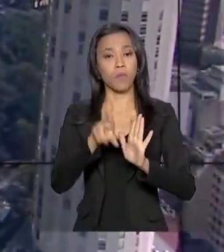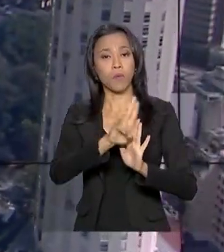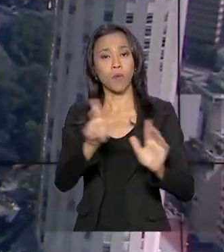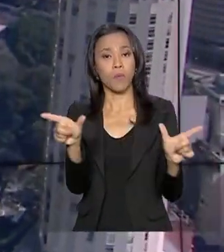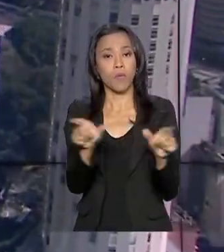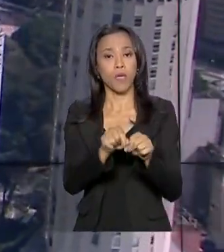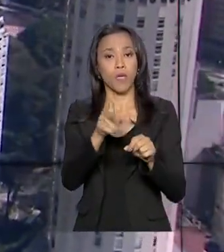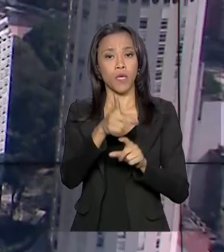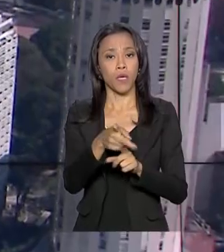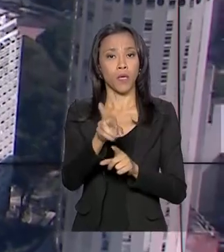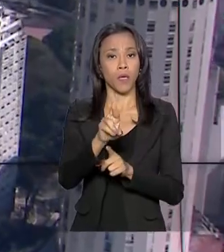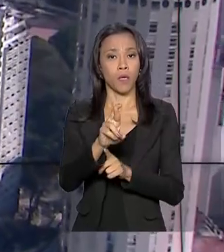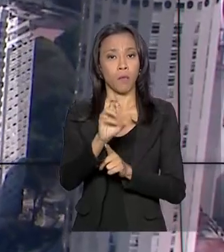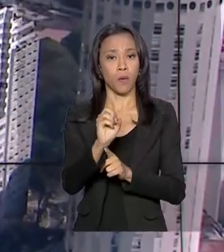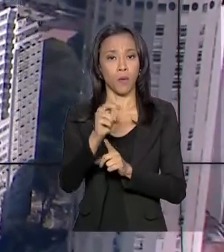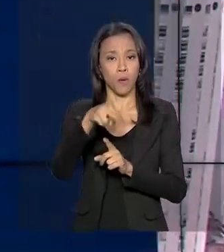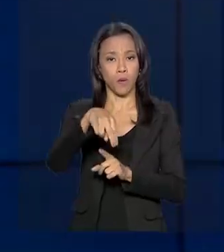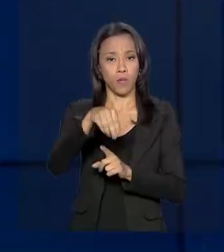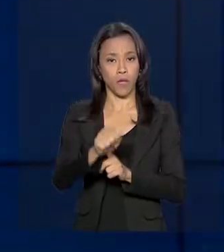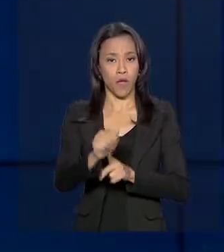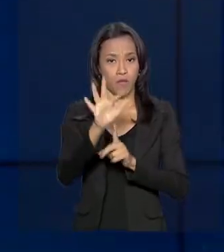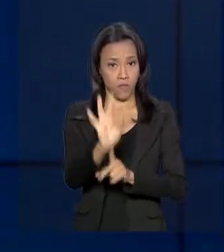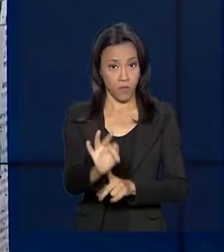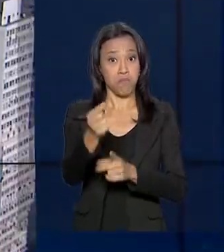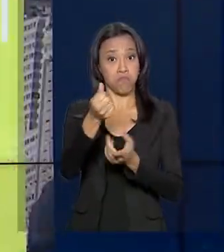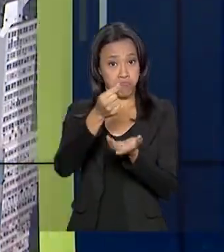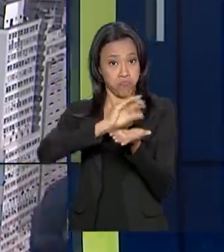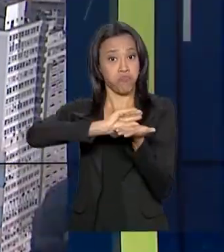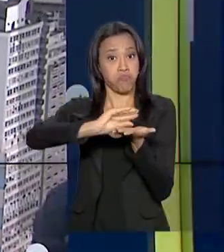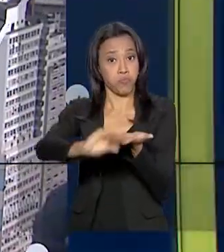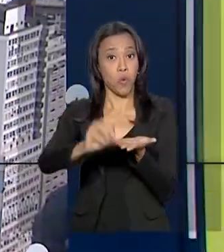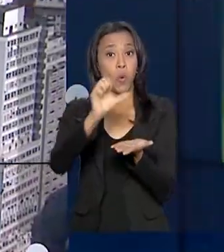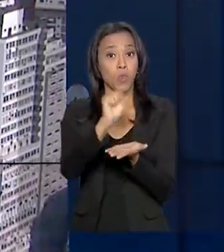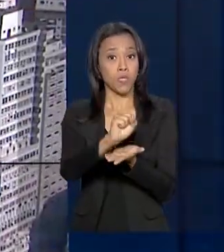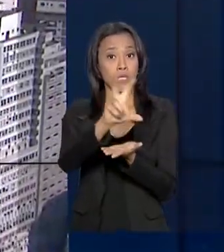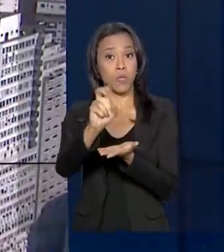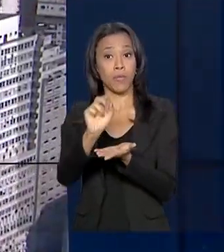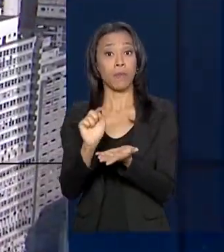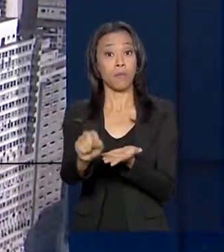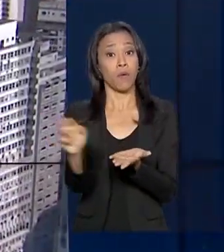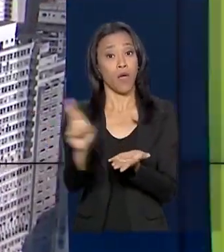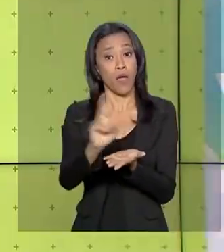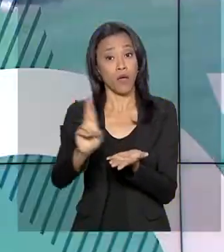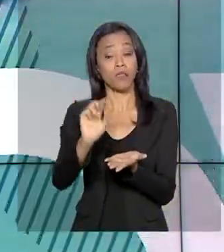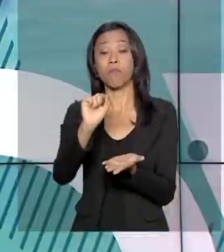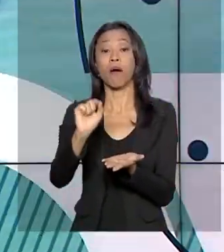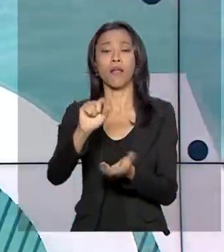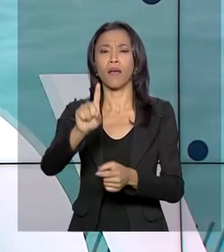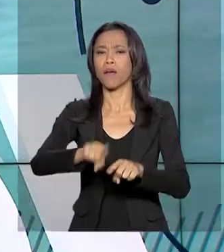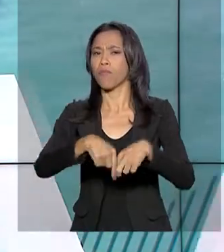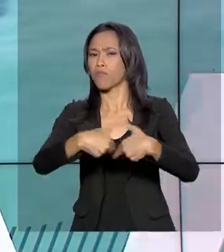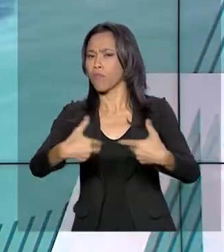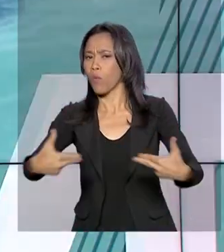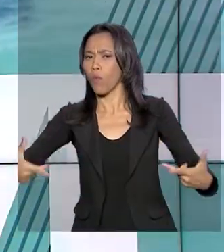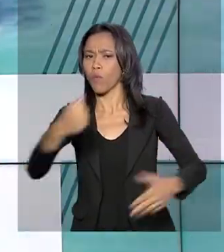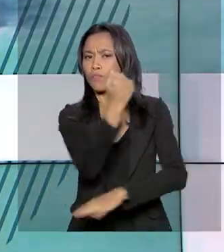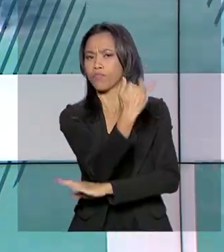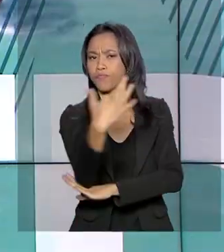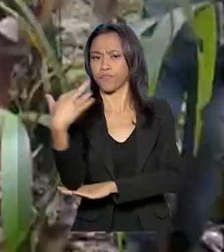Familiar, o PRONAF, concedeu crédito de R$ 850 mil para custeio de manejo florestal.